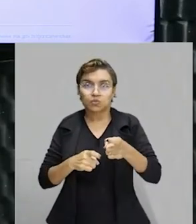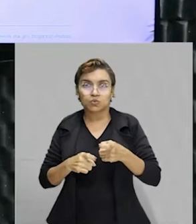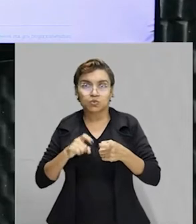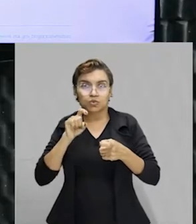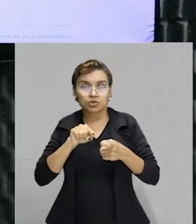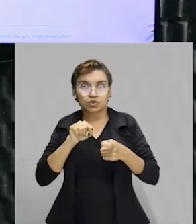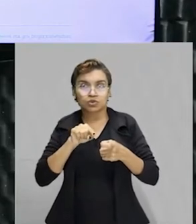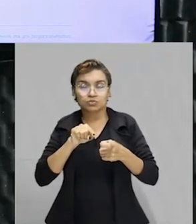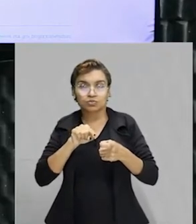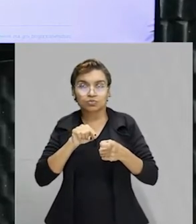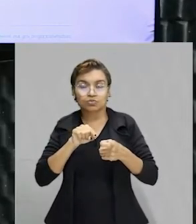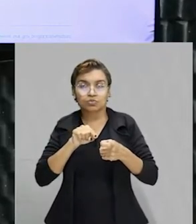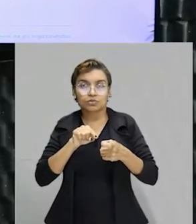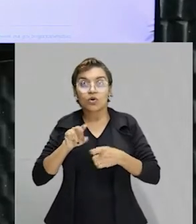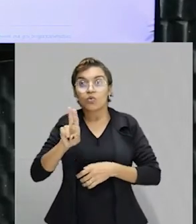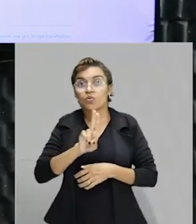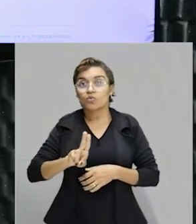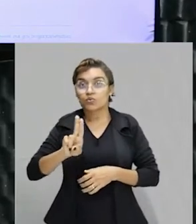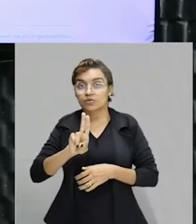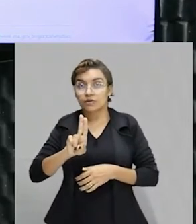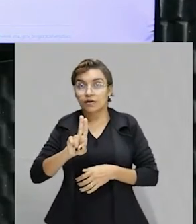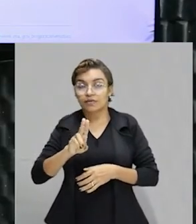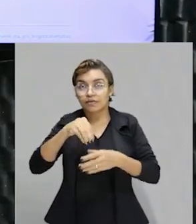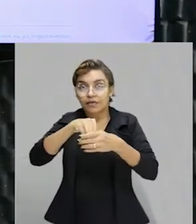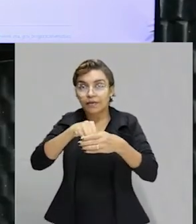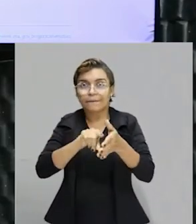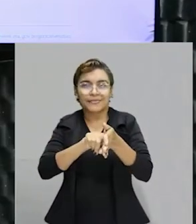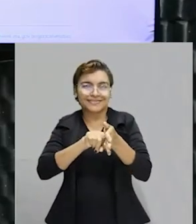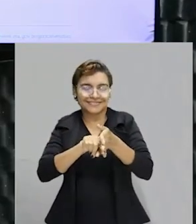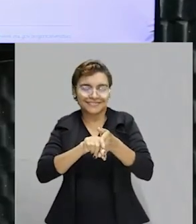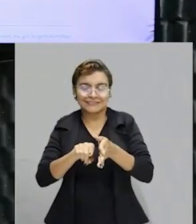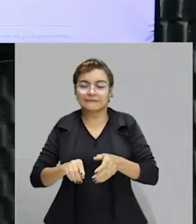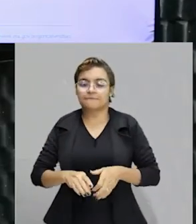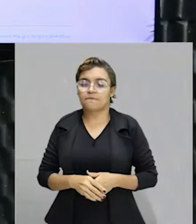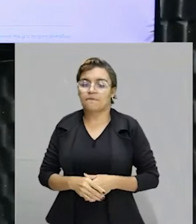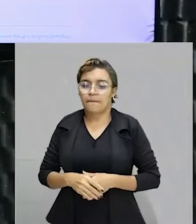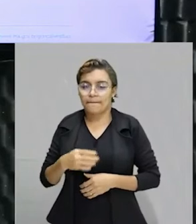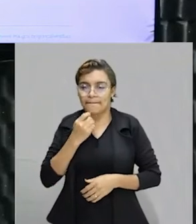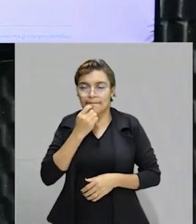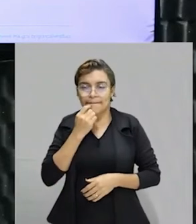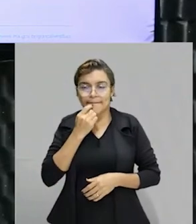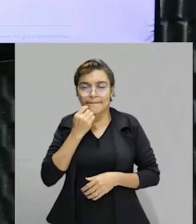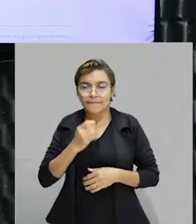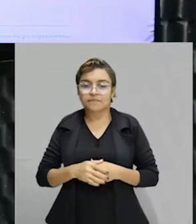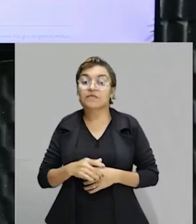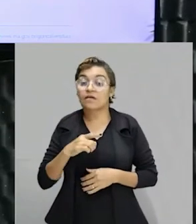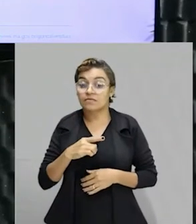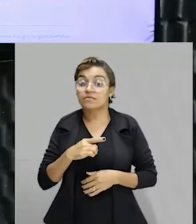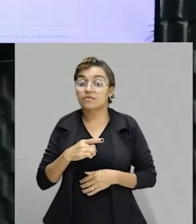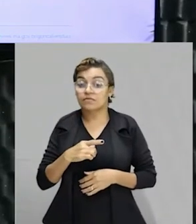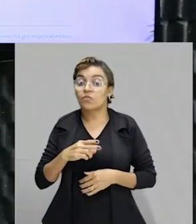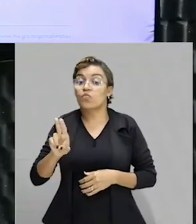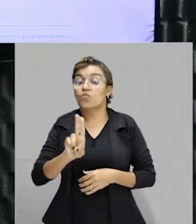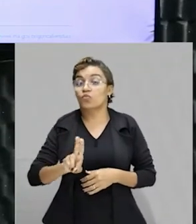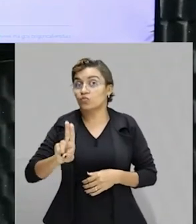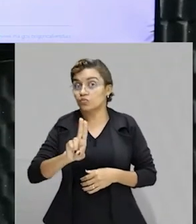vai ser justamente o que vai ser alocado para a pesquisa. Ora, dessa forma, eu também tenho que alocar